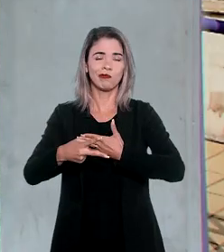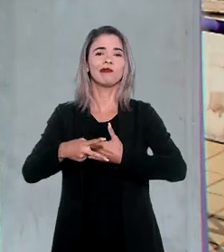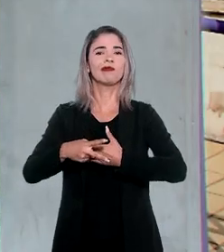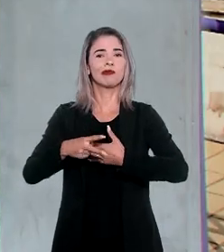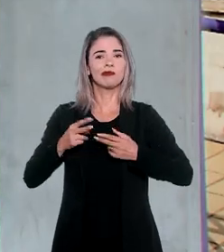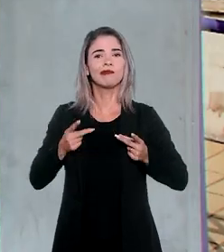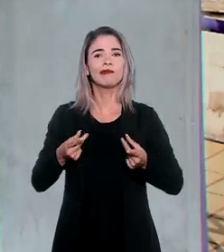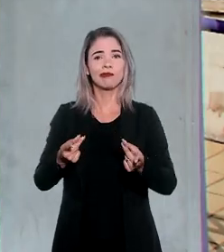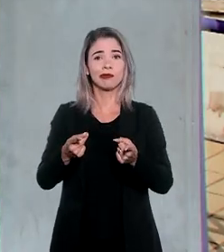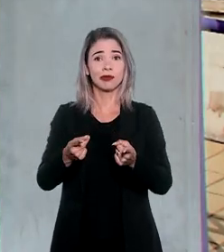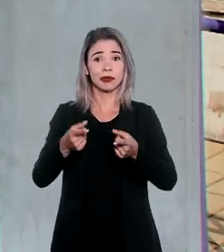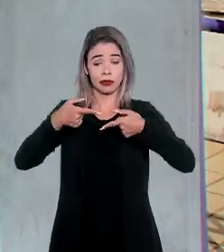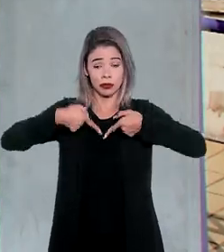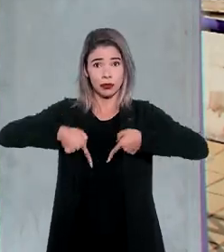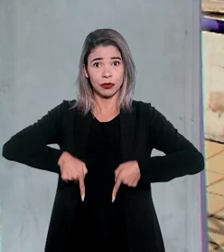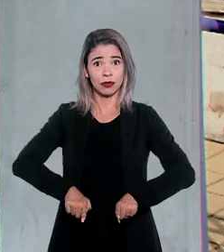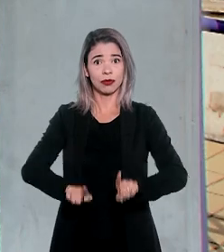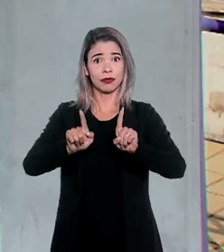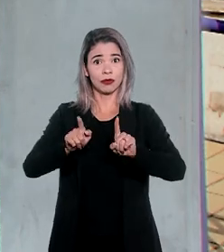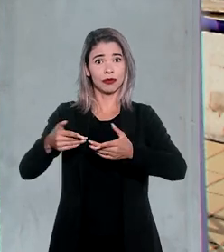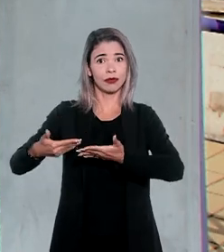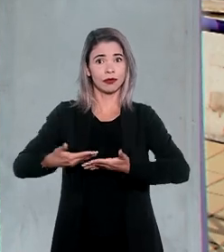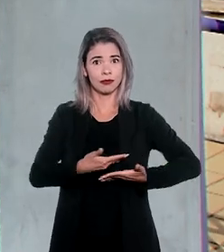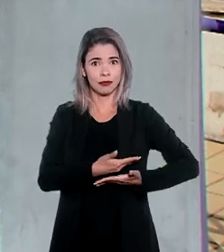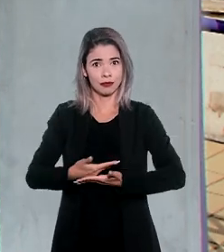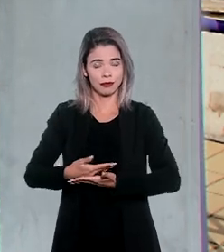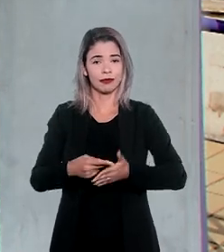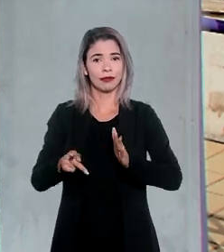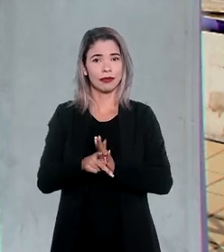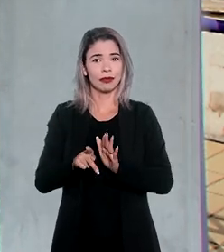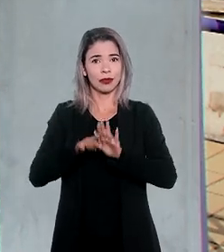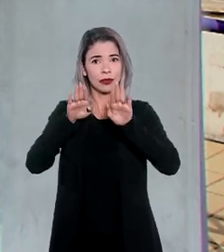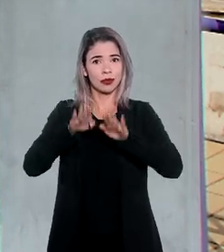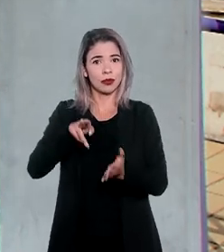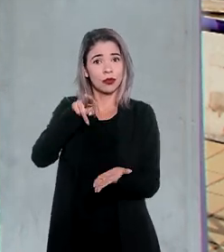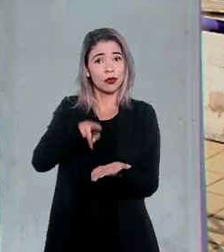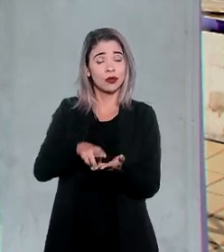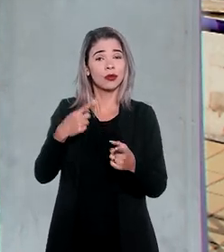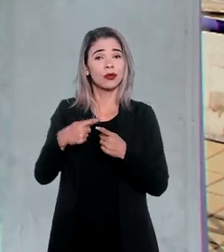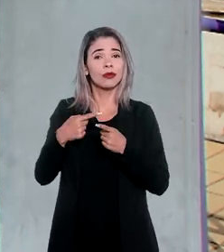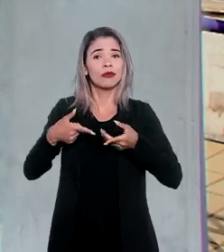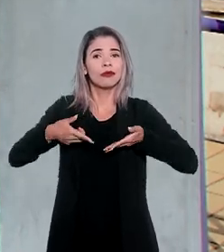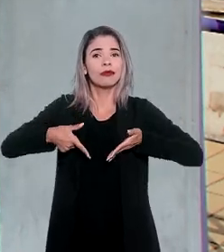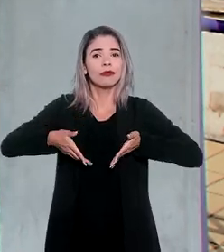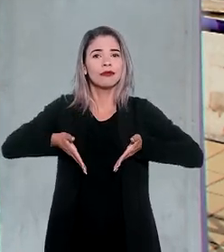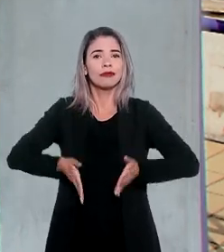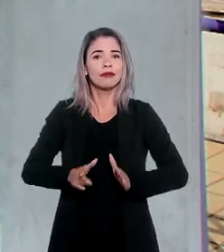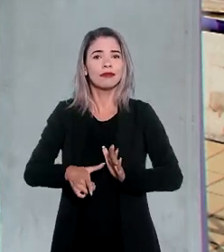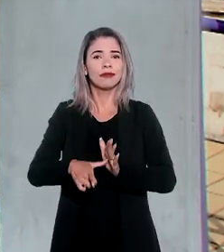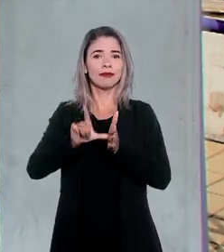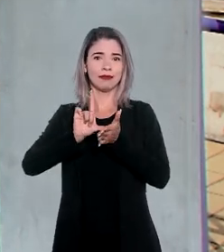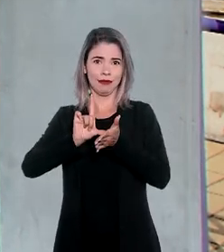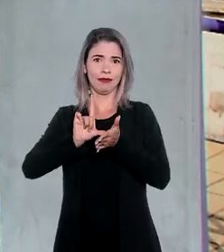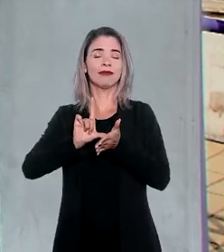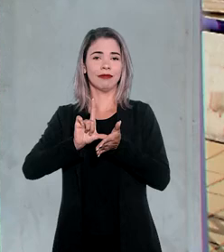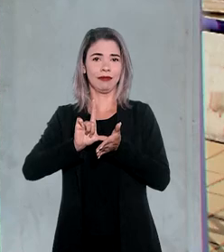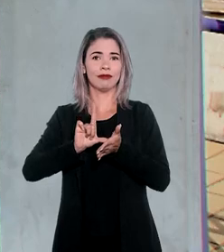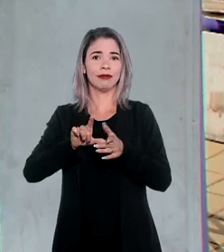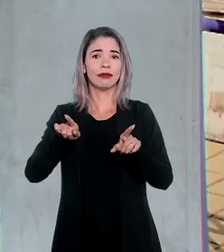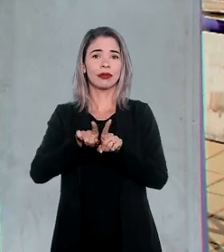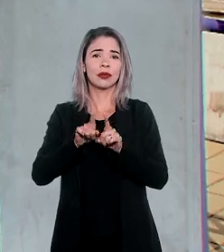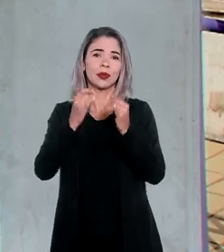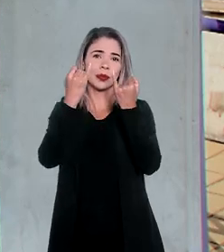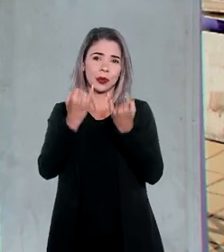O bebê e seu irmão gêmeo ficaram internados em UTI neonatal por terem nascido prematuros e com menos de um quilo e meio.